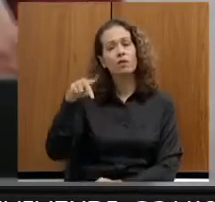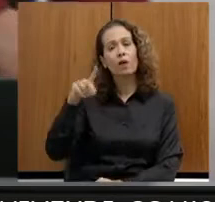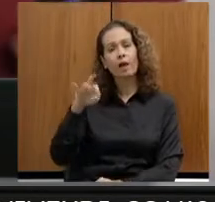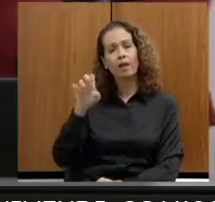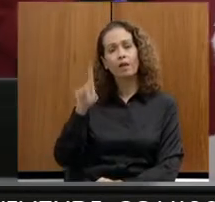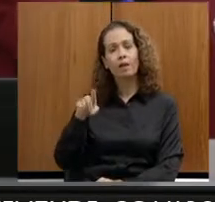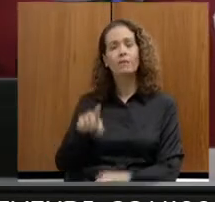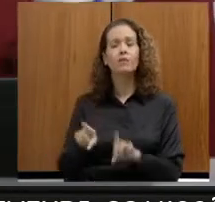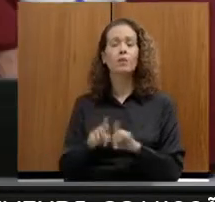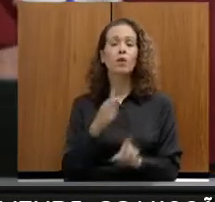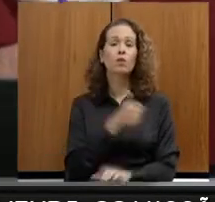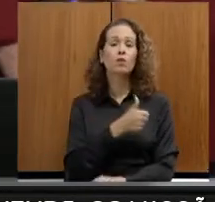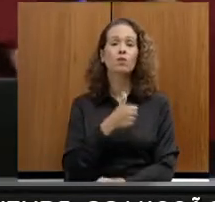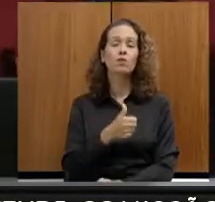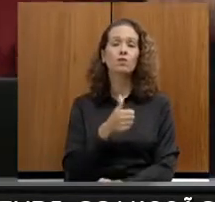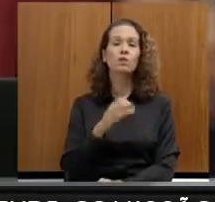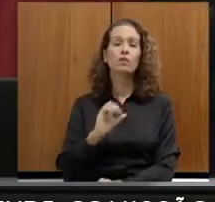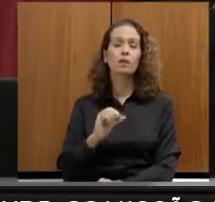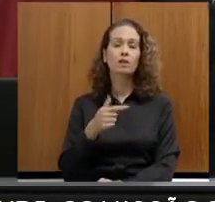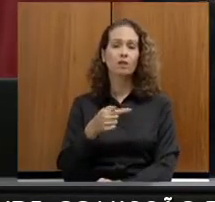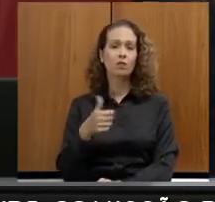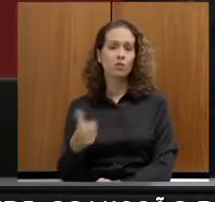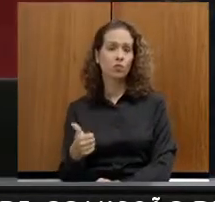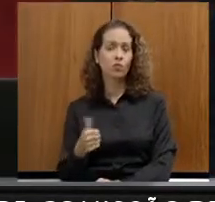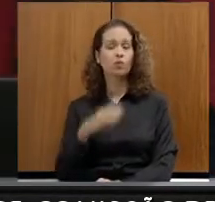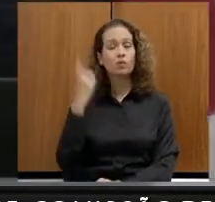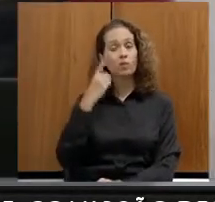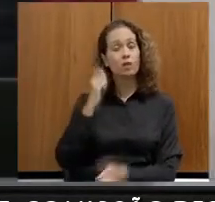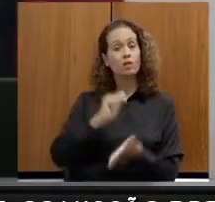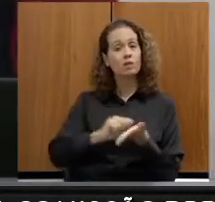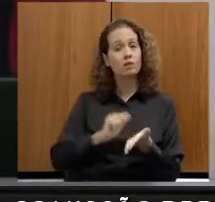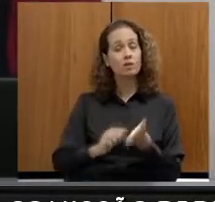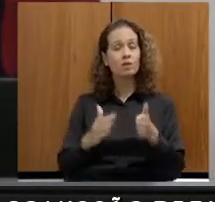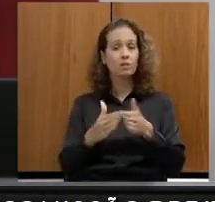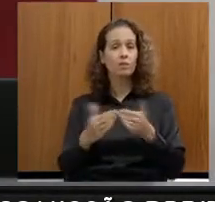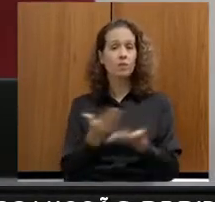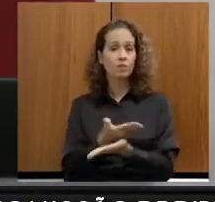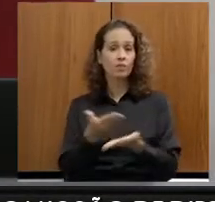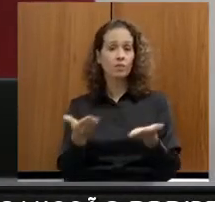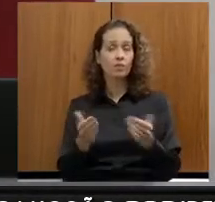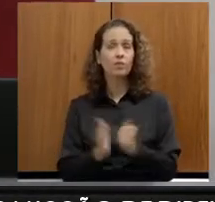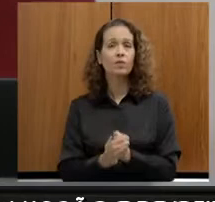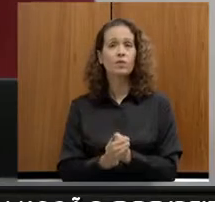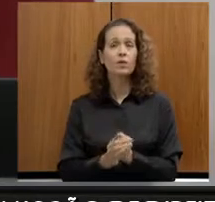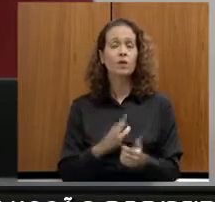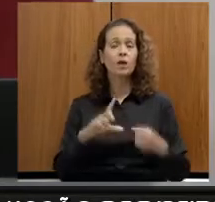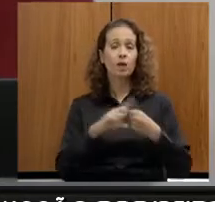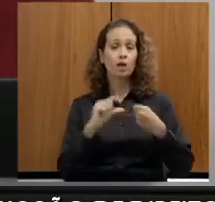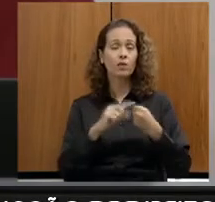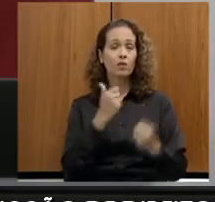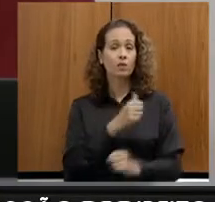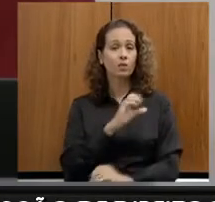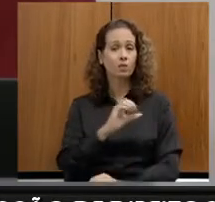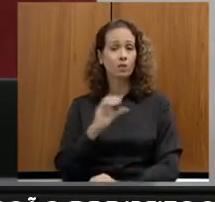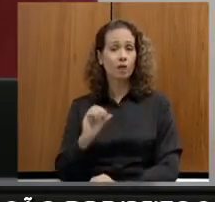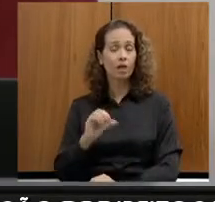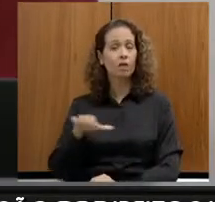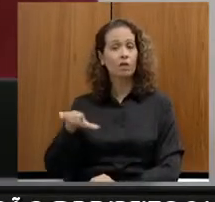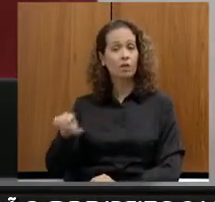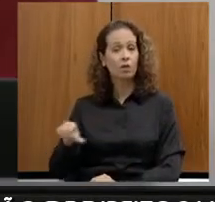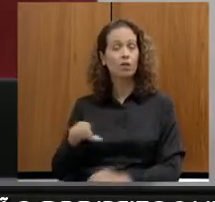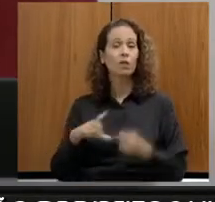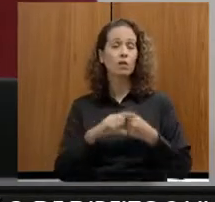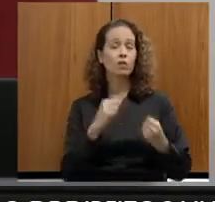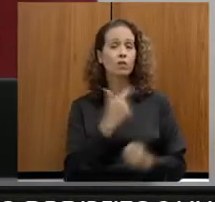Requerimento 11071. O deputado que aí subscreve requer de vossa silêncio nos termos do artigo 100, 9º, artigo 233,